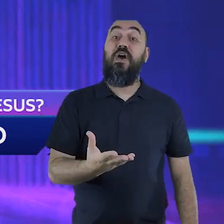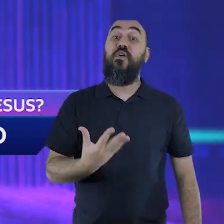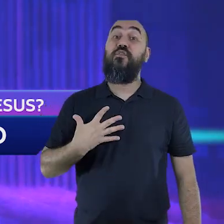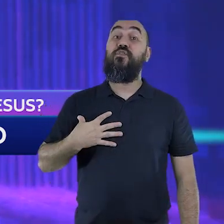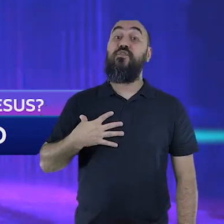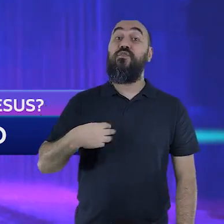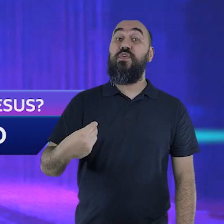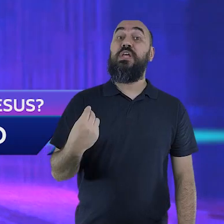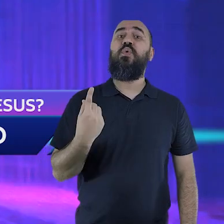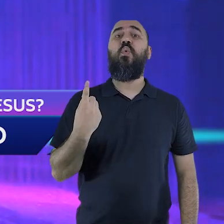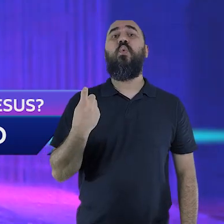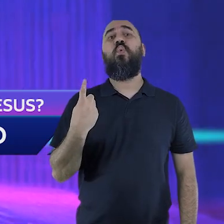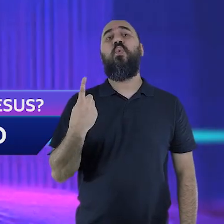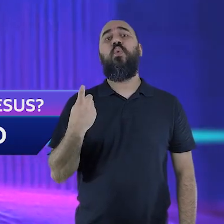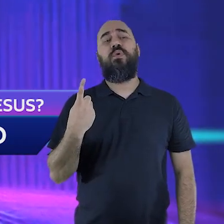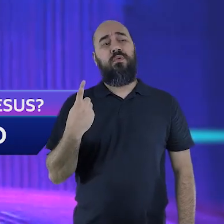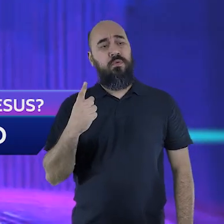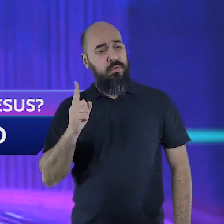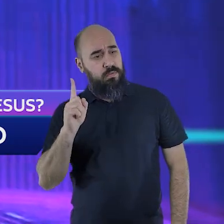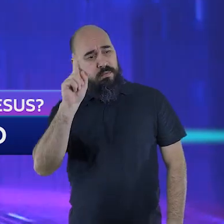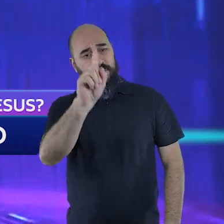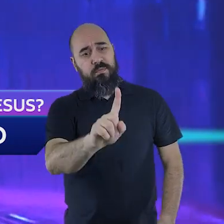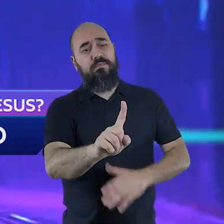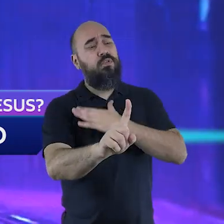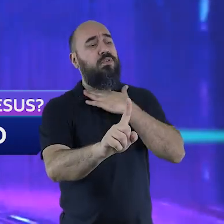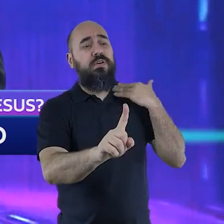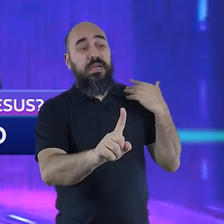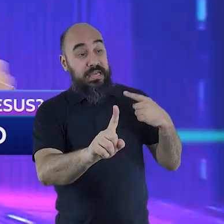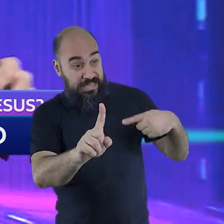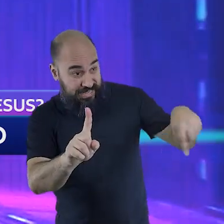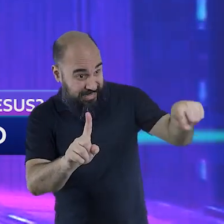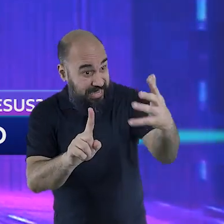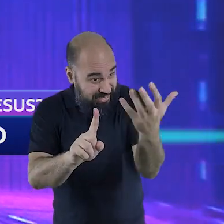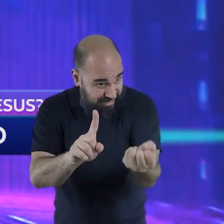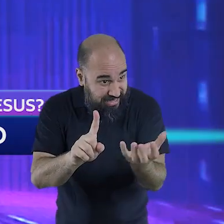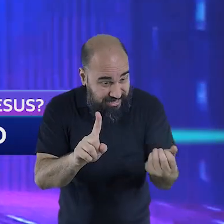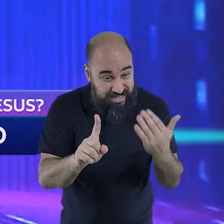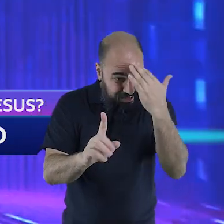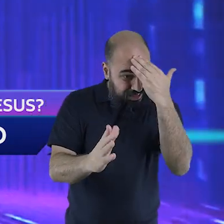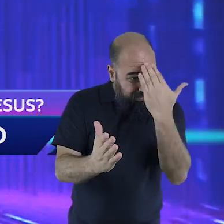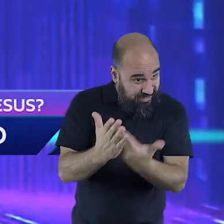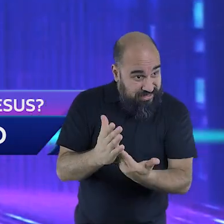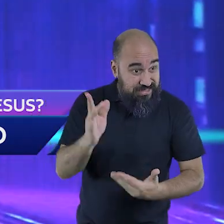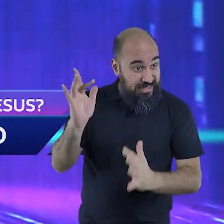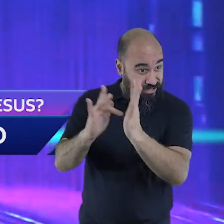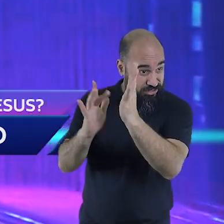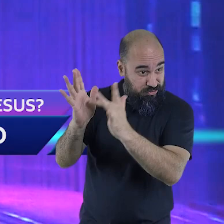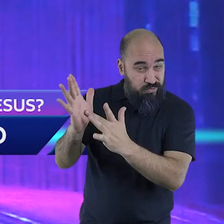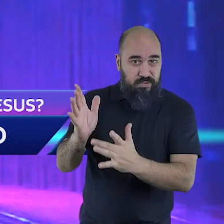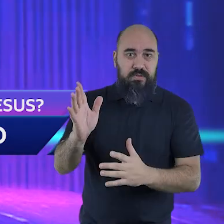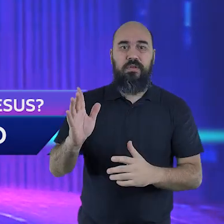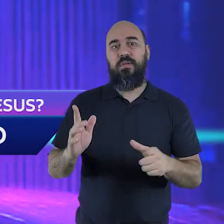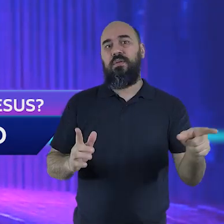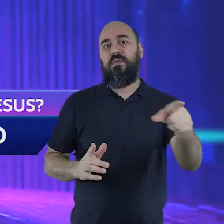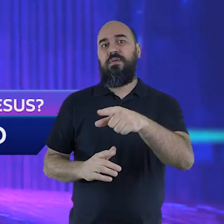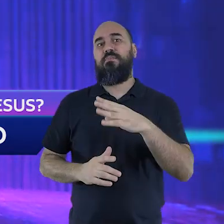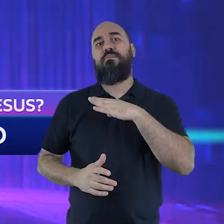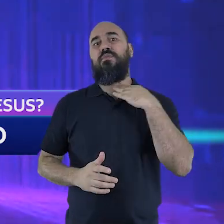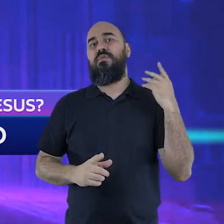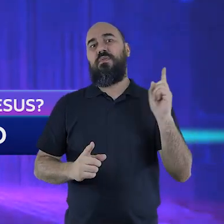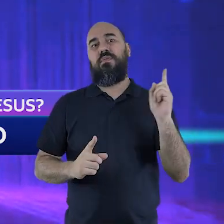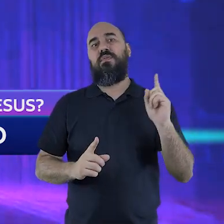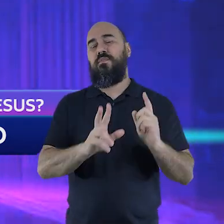unigênito para que todo o que nele crê não pereça mas tenha a vida eterna